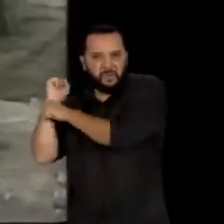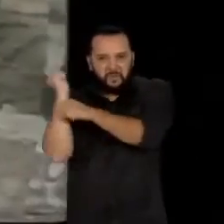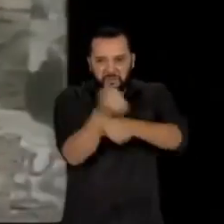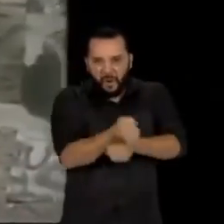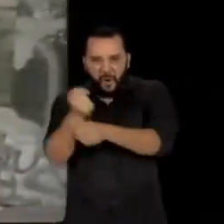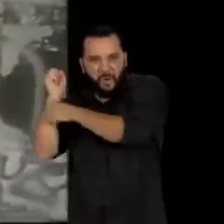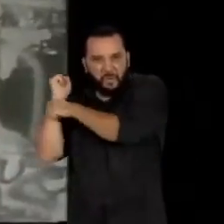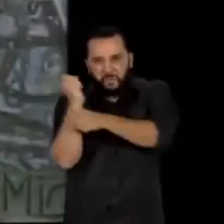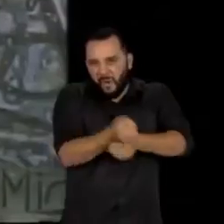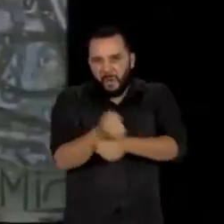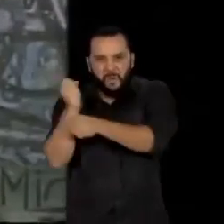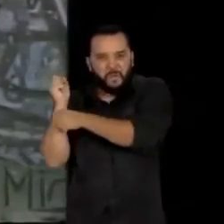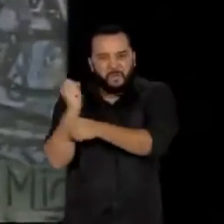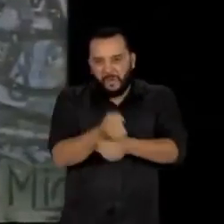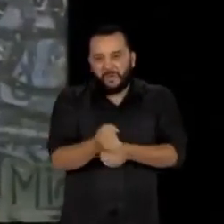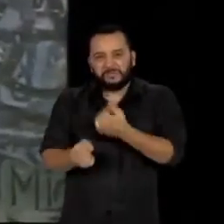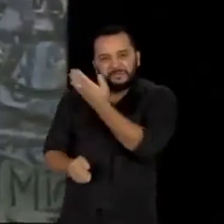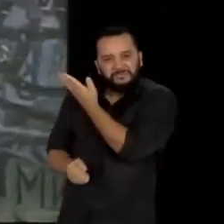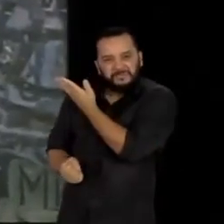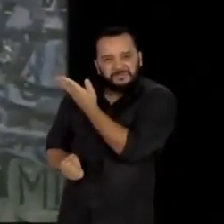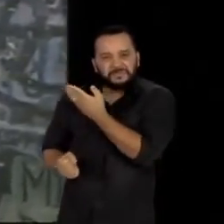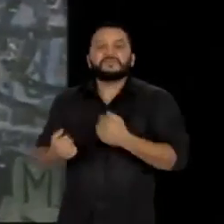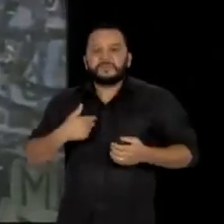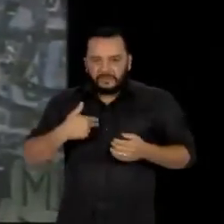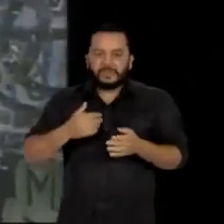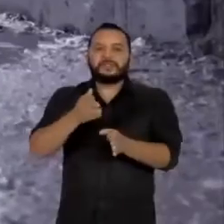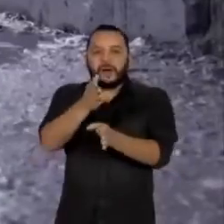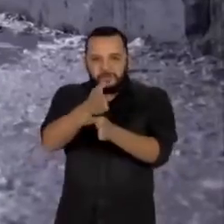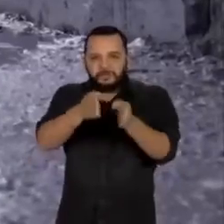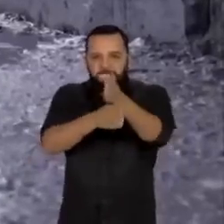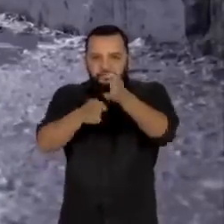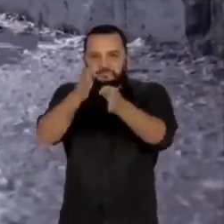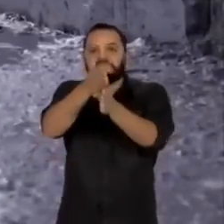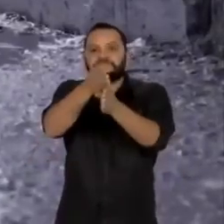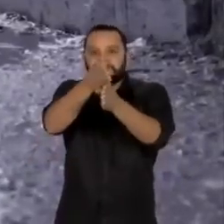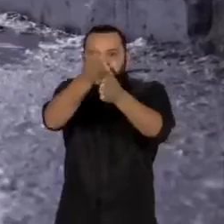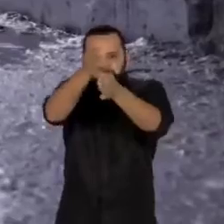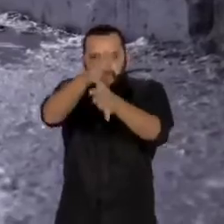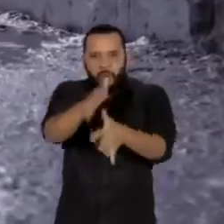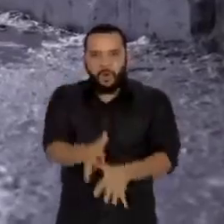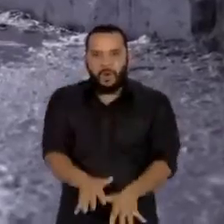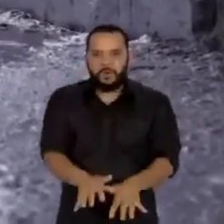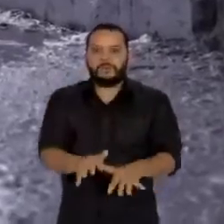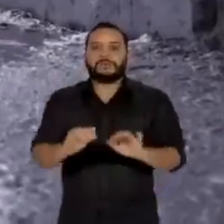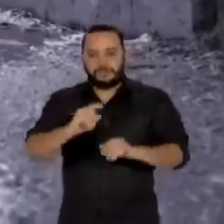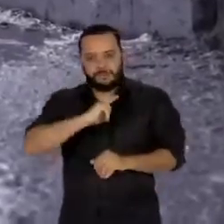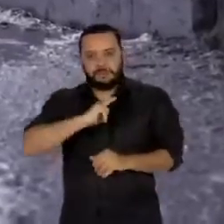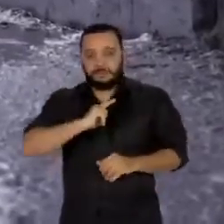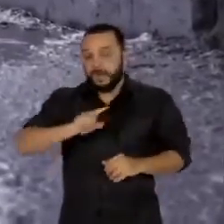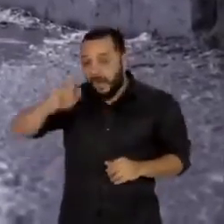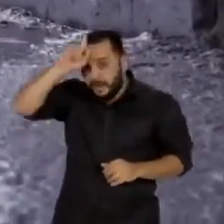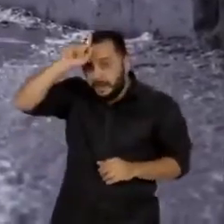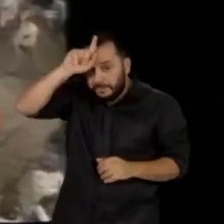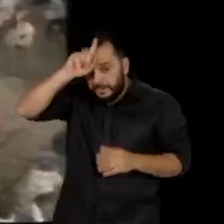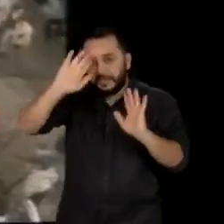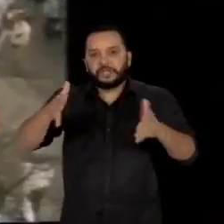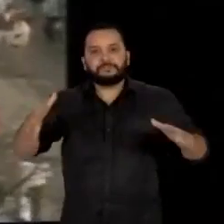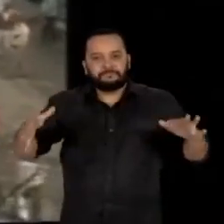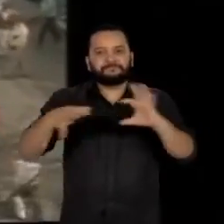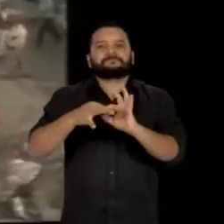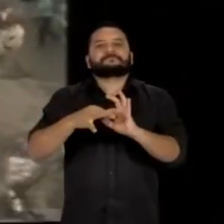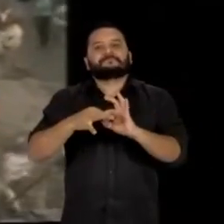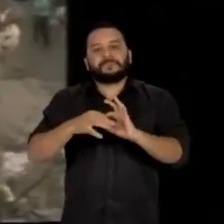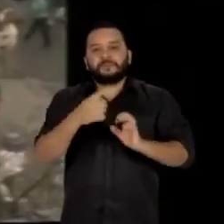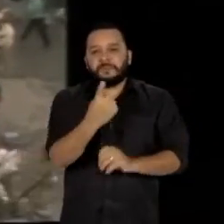pau e outros instrumentos, aos poucos as pessoas foram derrubando esse símbolo da divisão. A Alemanha seria finalmente reunificada